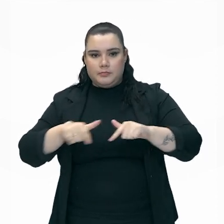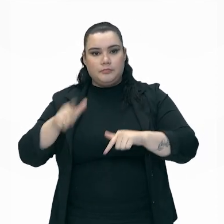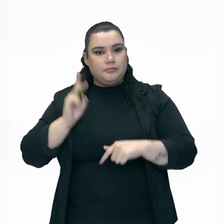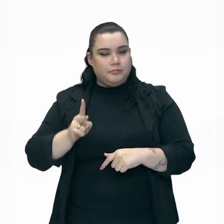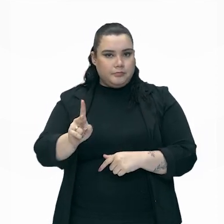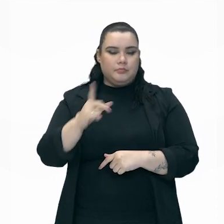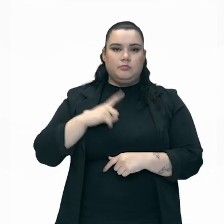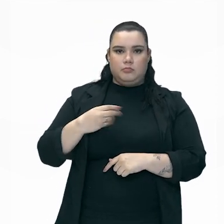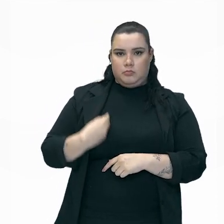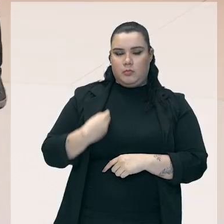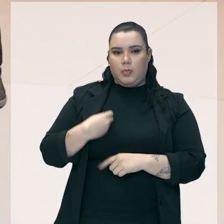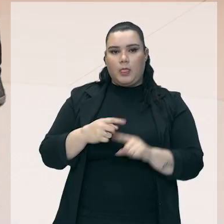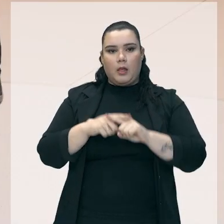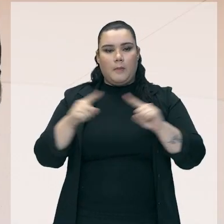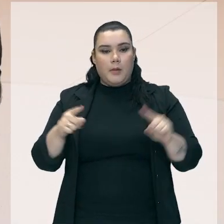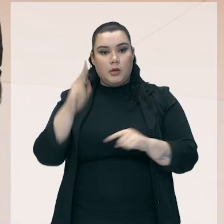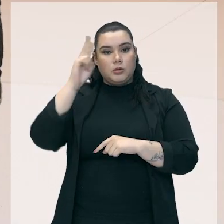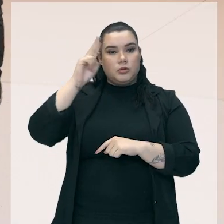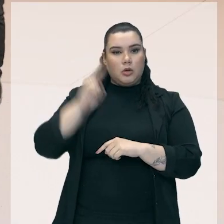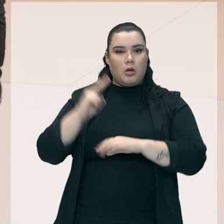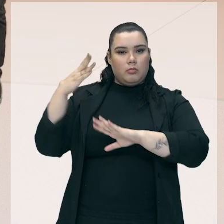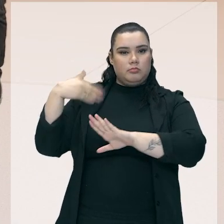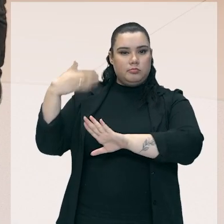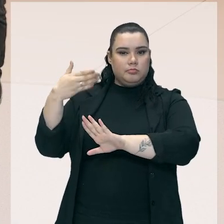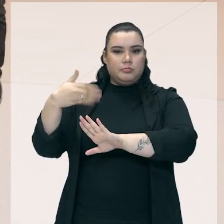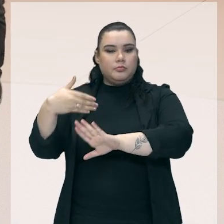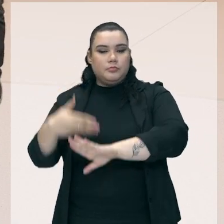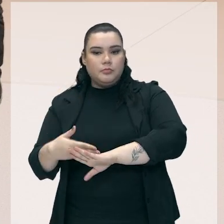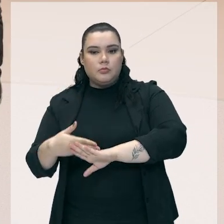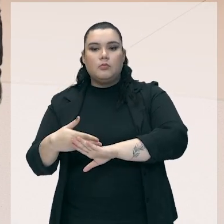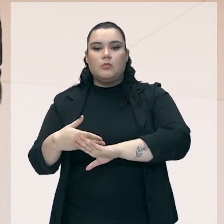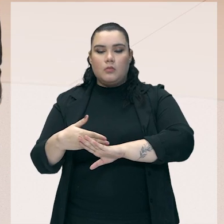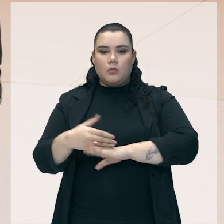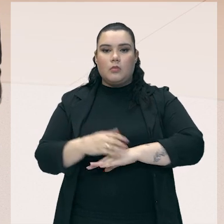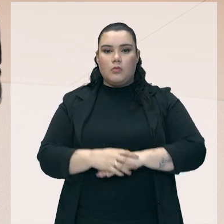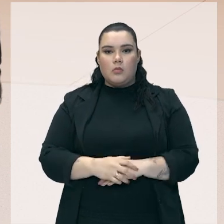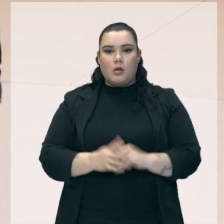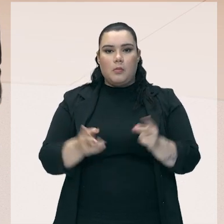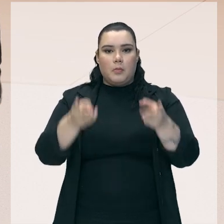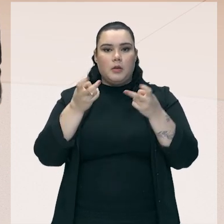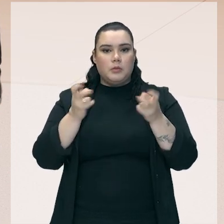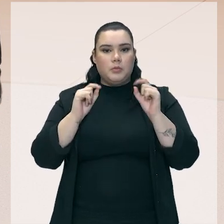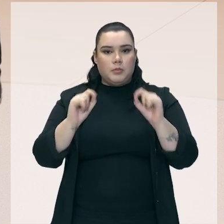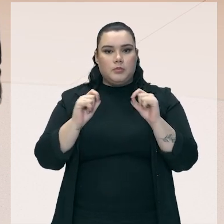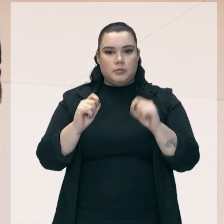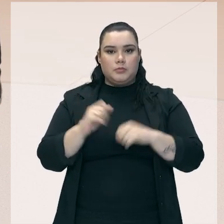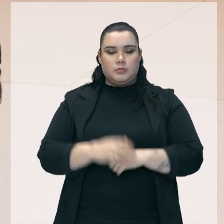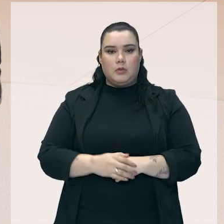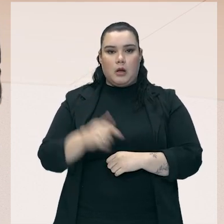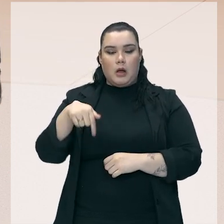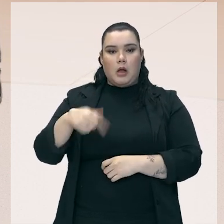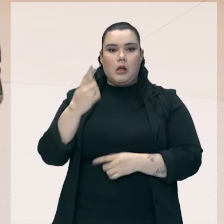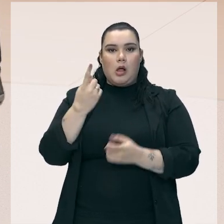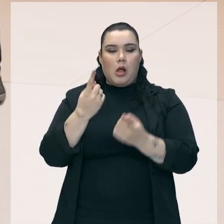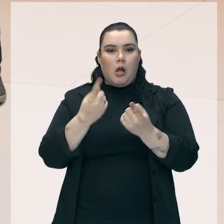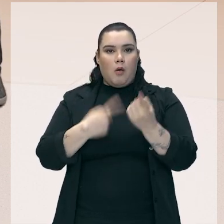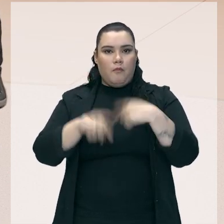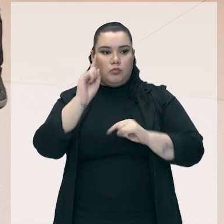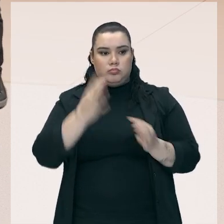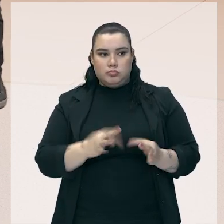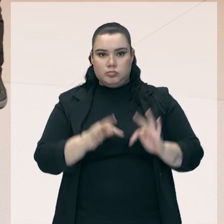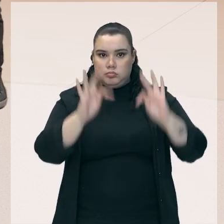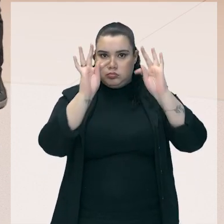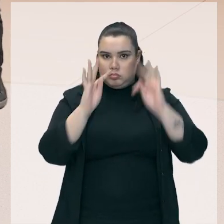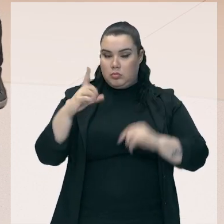existindo, mas ao longo da história, pessoal, a gente observa que na medida que as evoluções tecnológicas foram acontecendo,